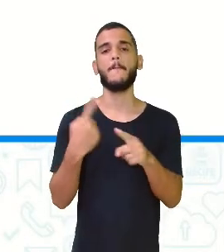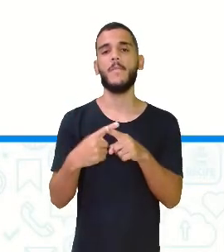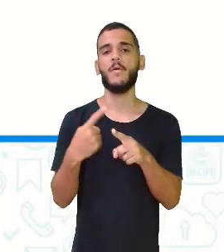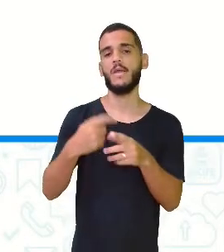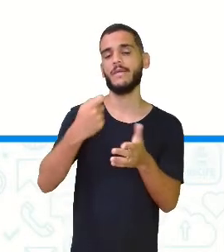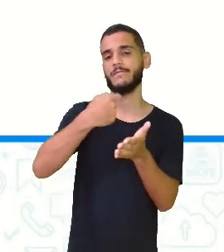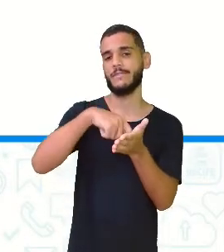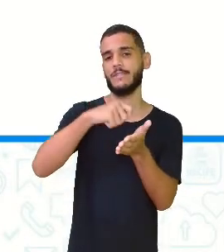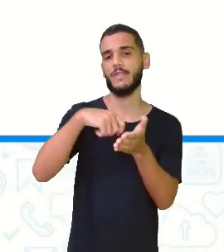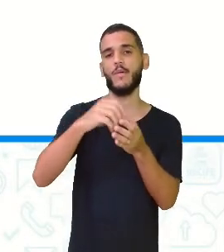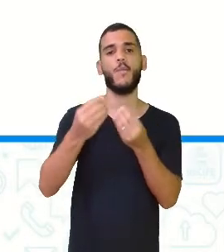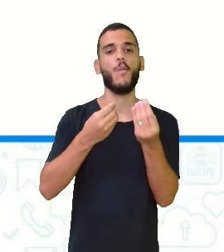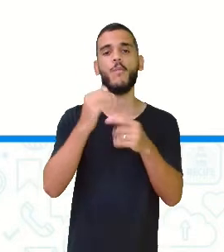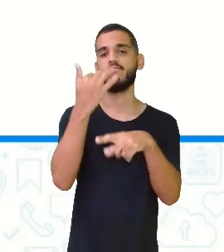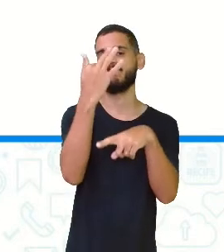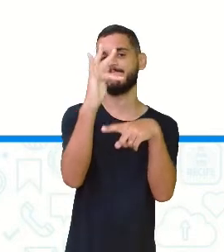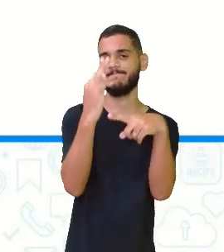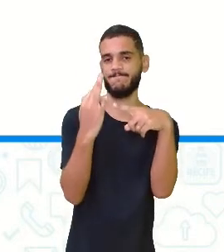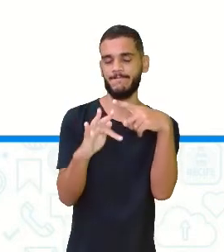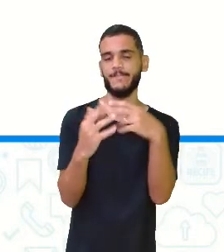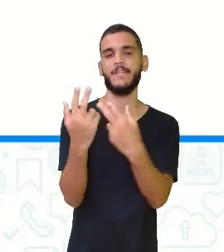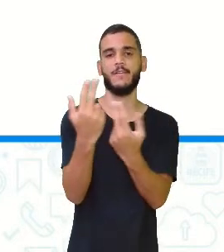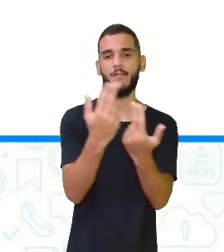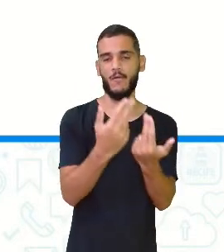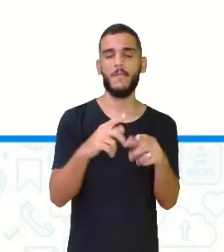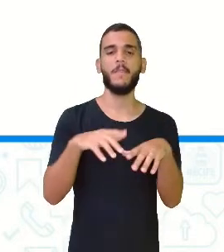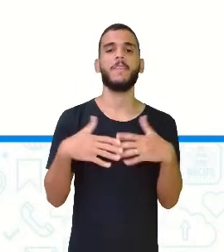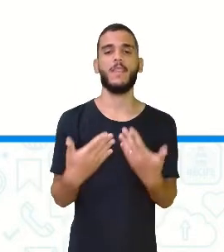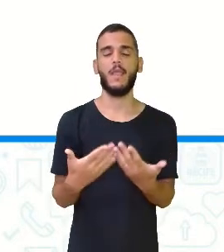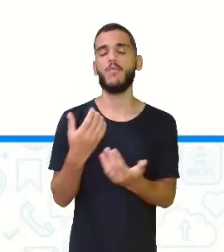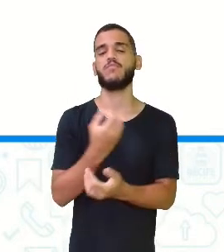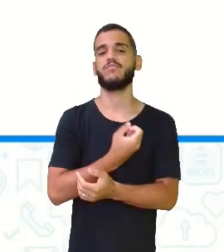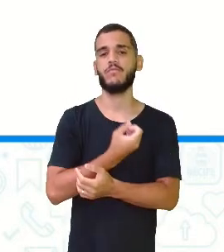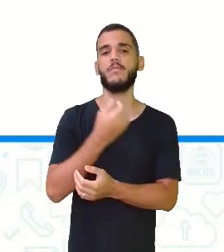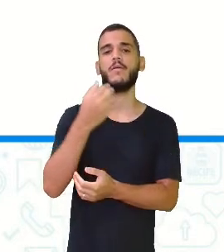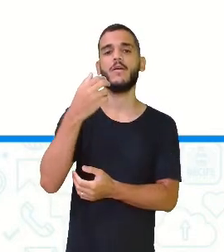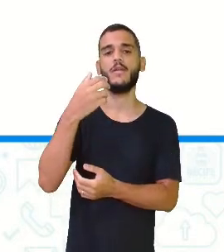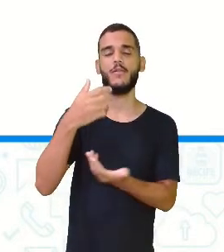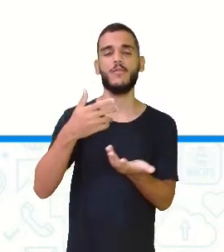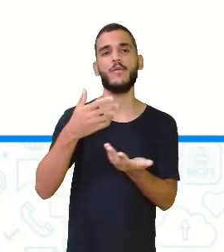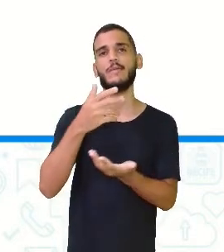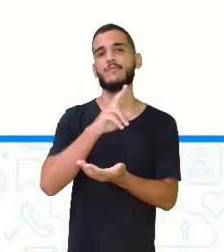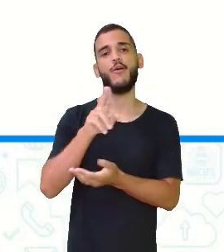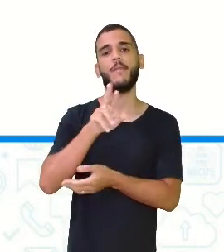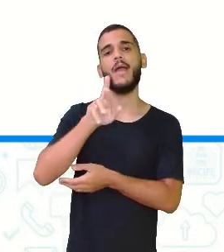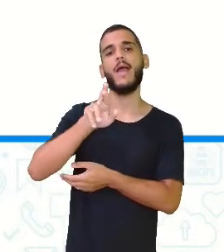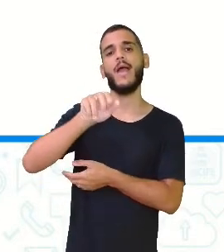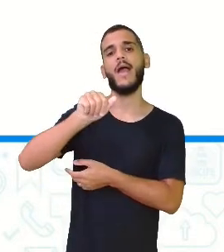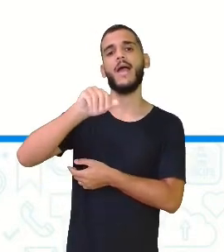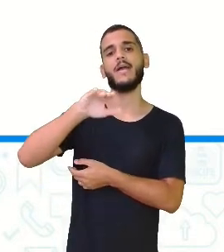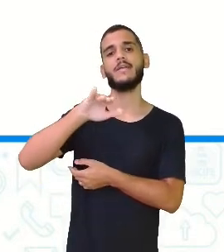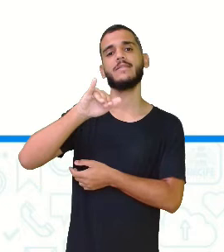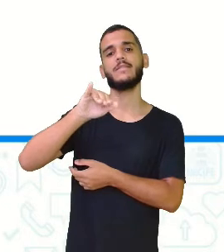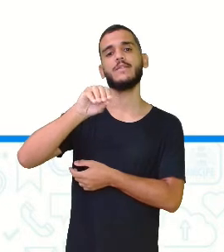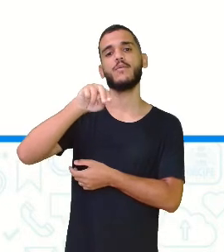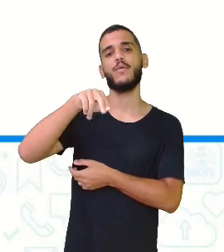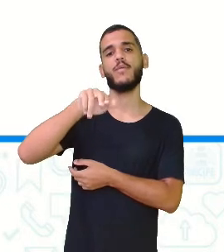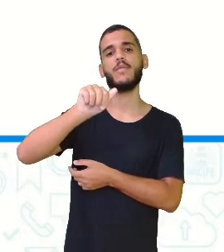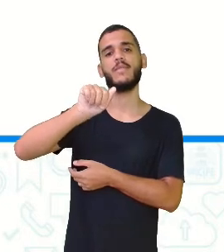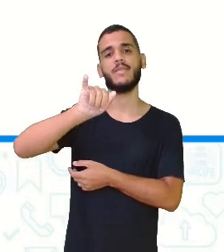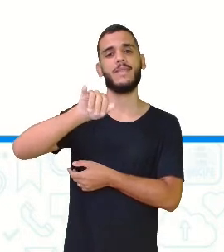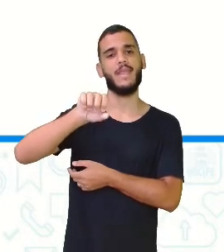escrito em forma de fração. Os racionais mais notáveis no nosso cotidiano são os números com vírgula,